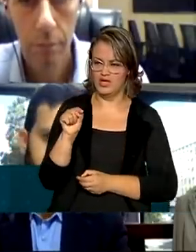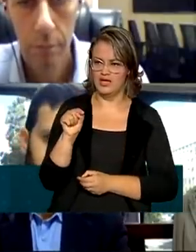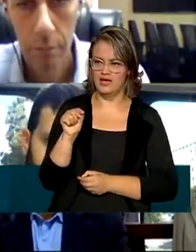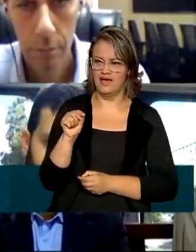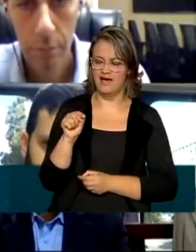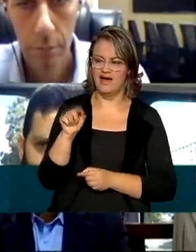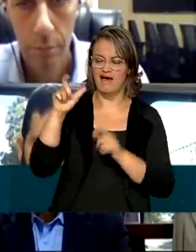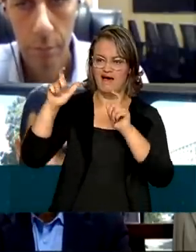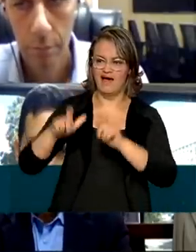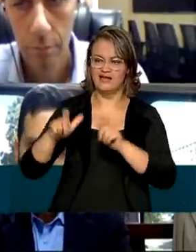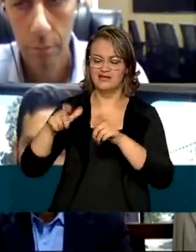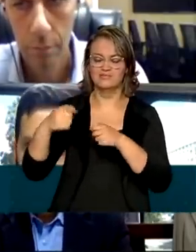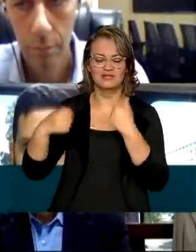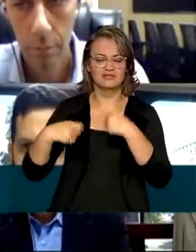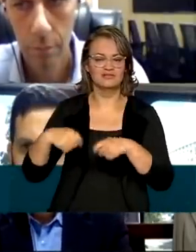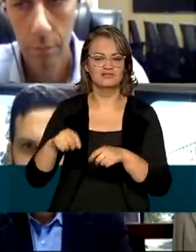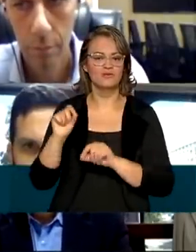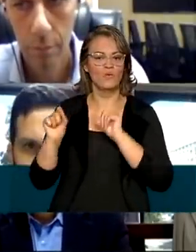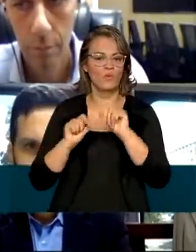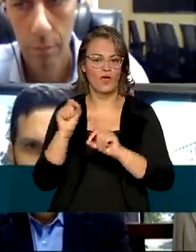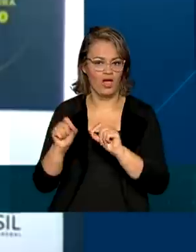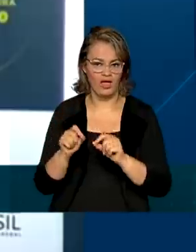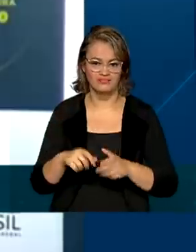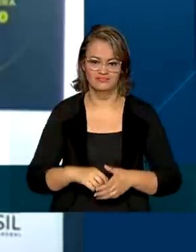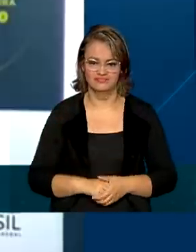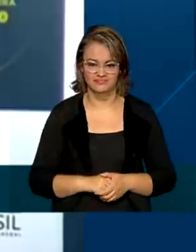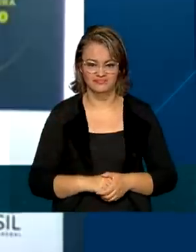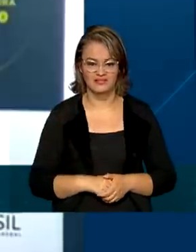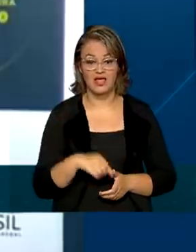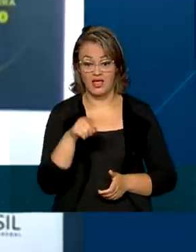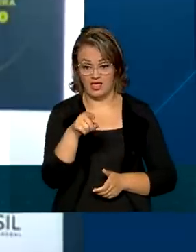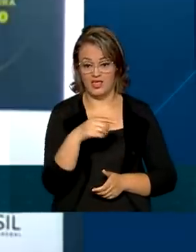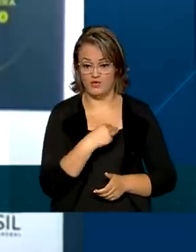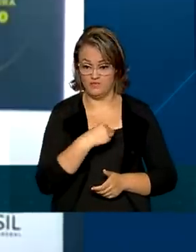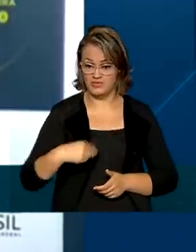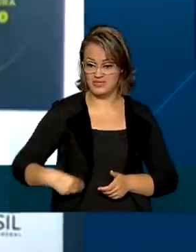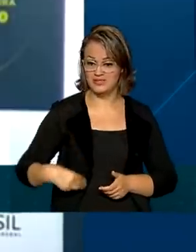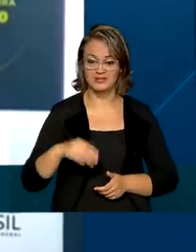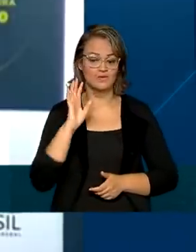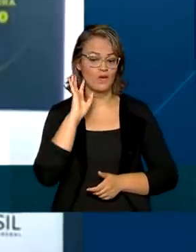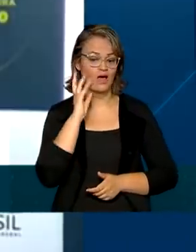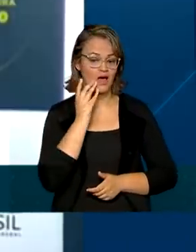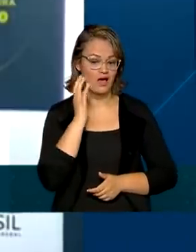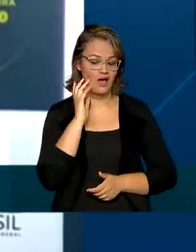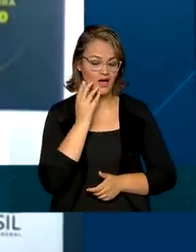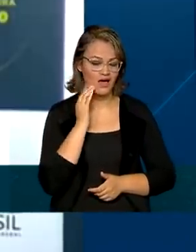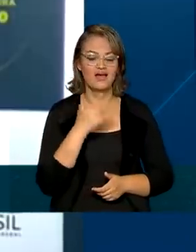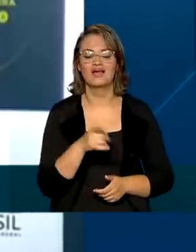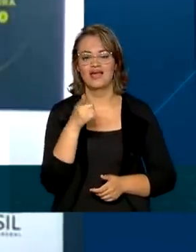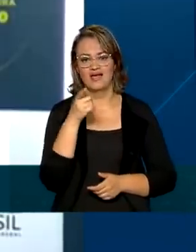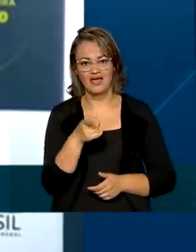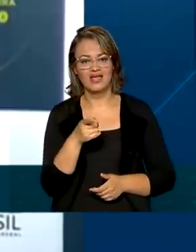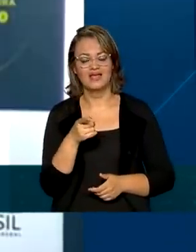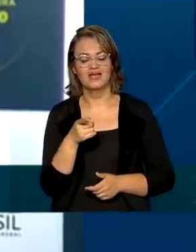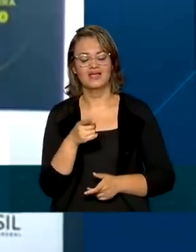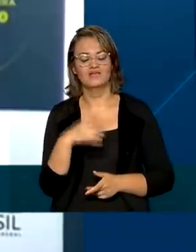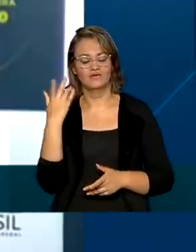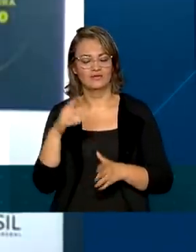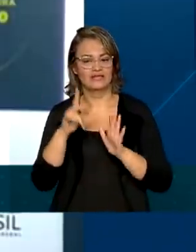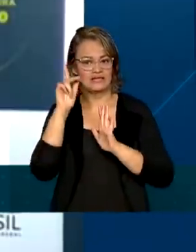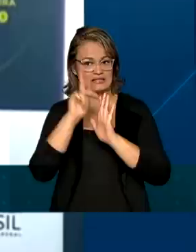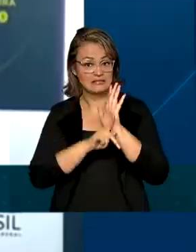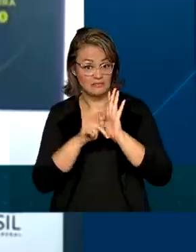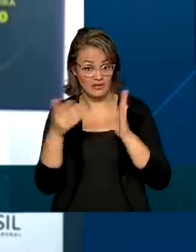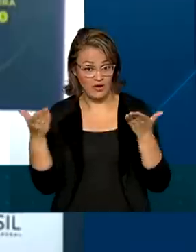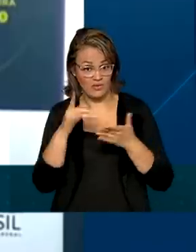endereçamento fiscal da solução de problema. Segundo o ministro da Infraestrutura, este é o plano mais